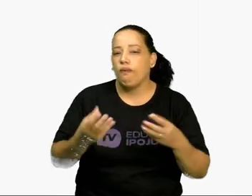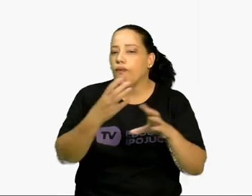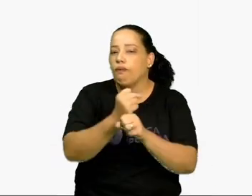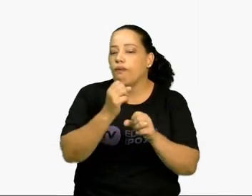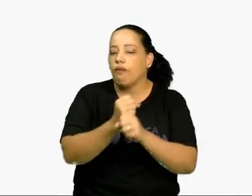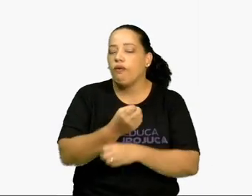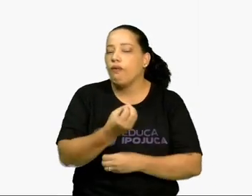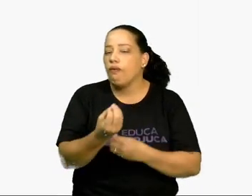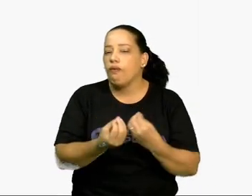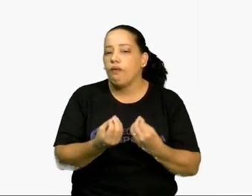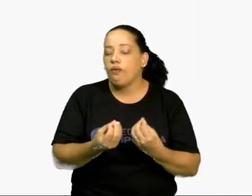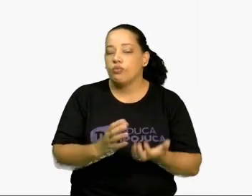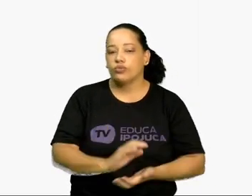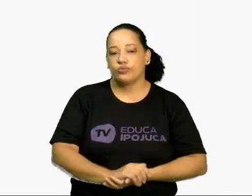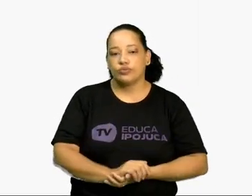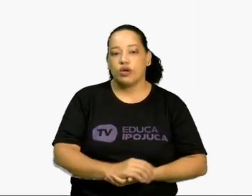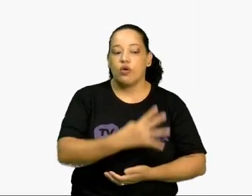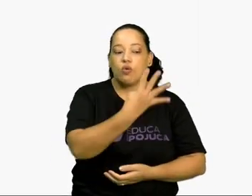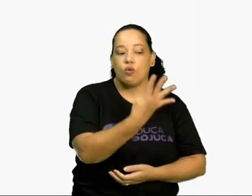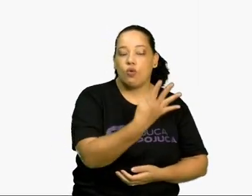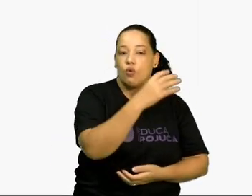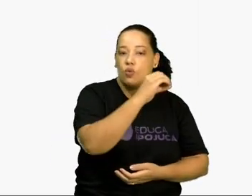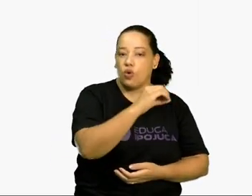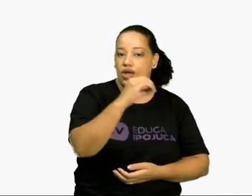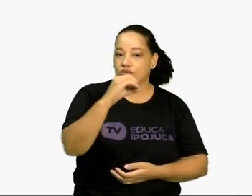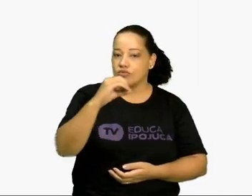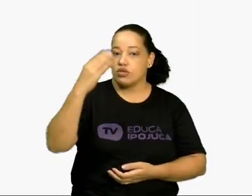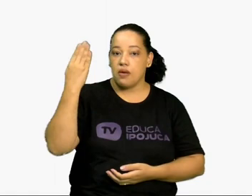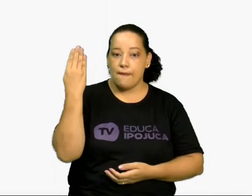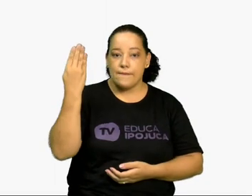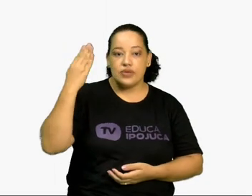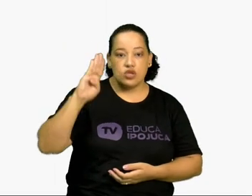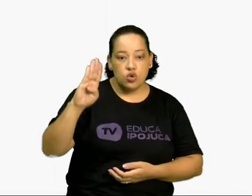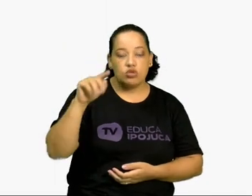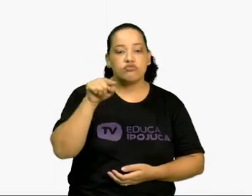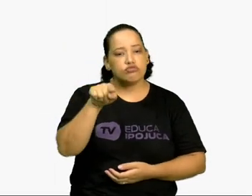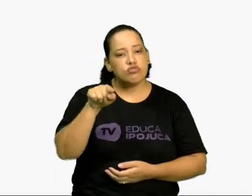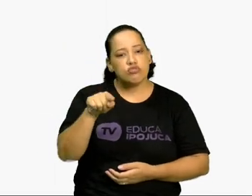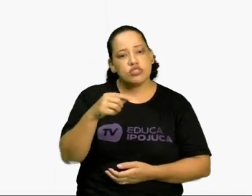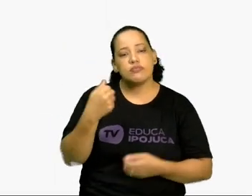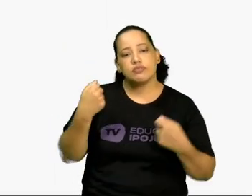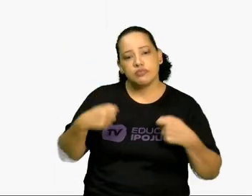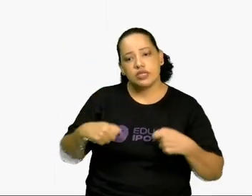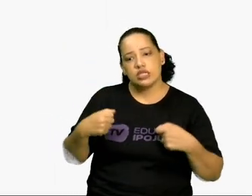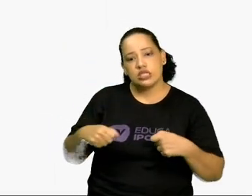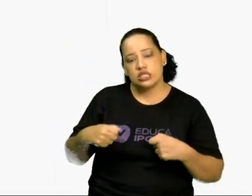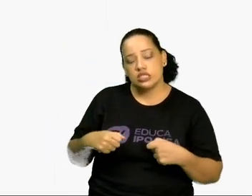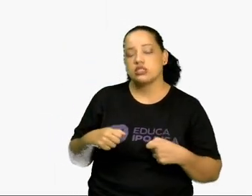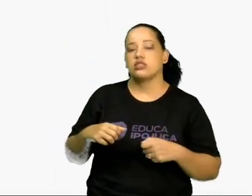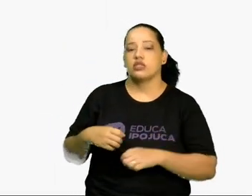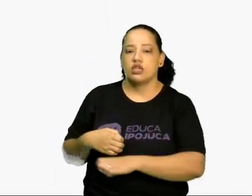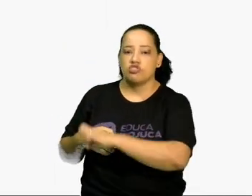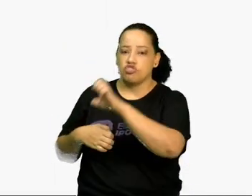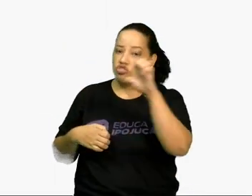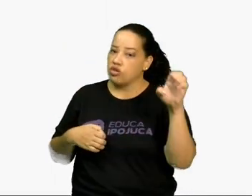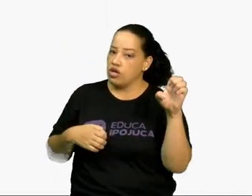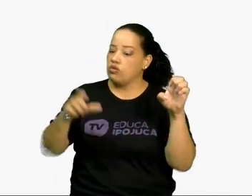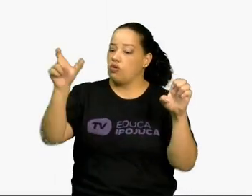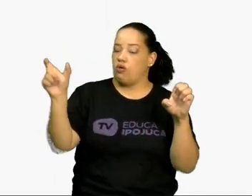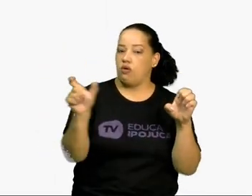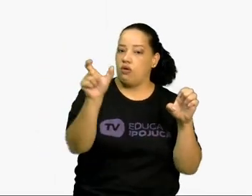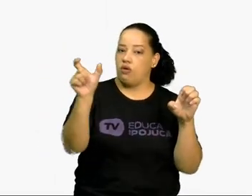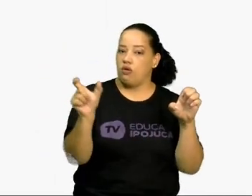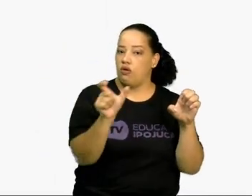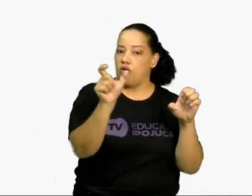Por 400 bilhões, você vai caminhando as casas para o lado esquerdo. A gente já fez isso. Então, é 4